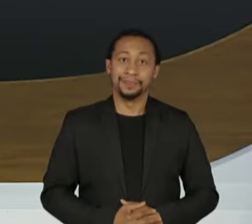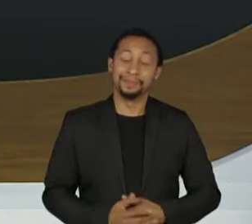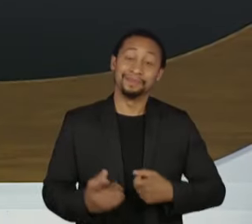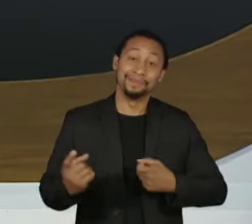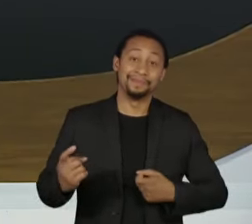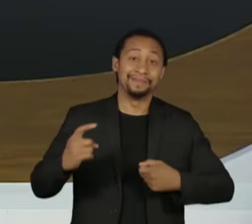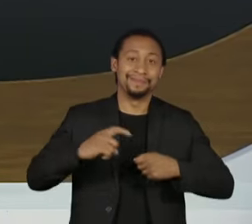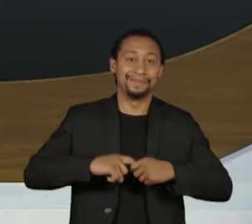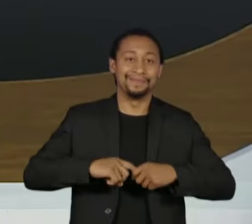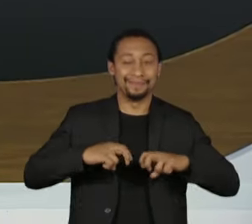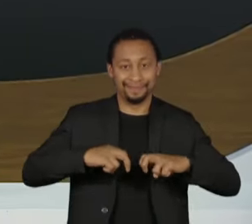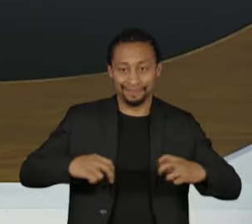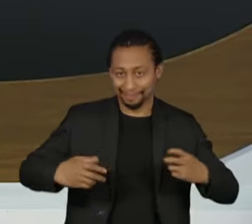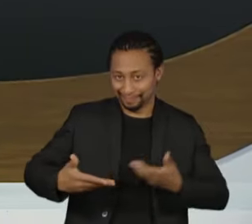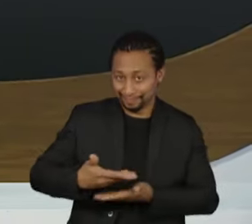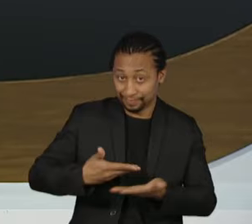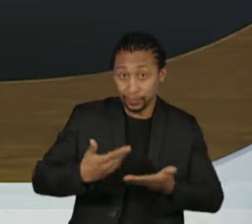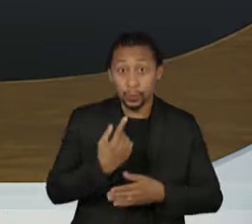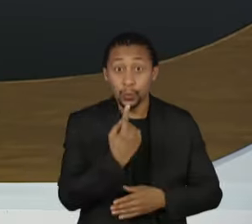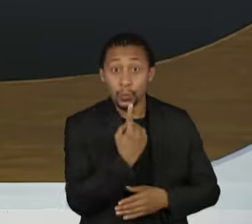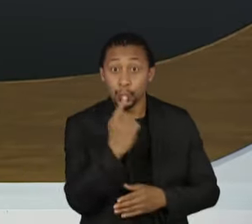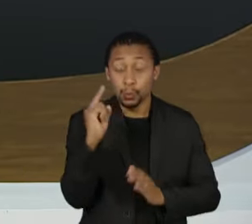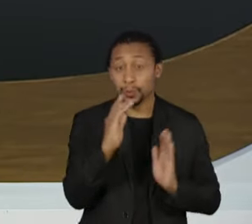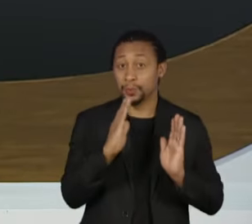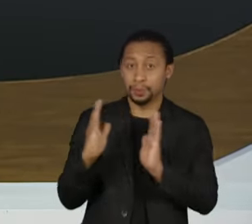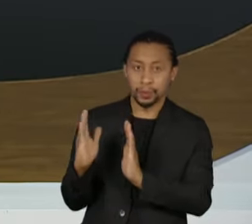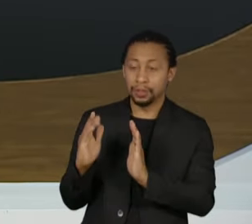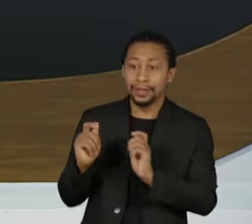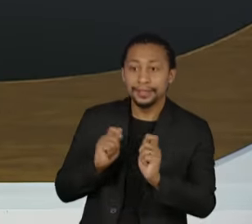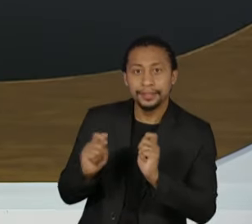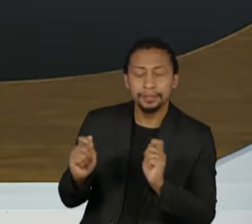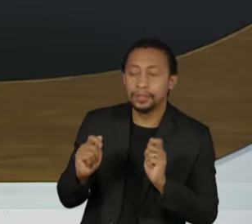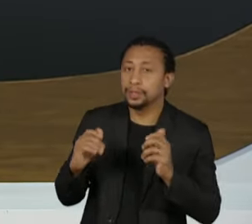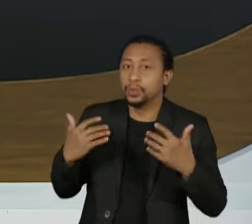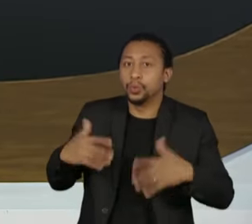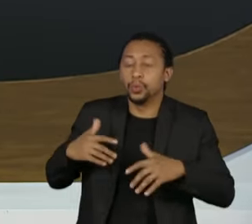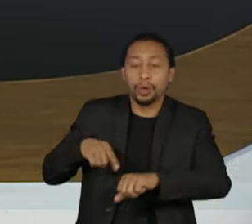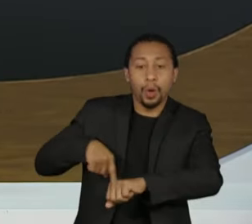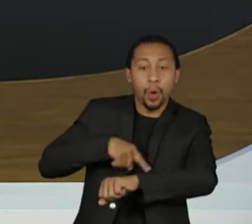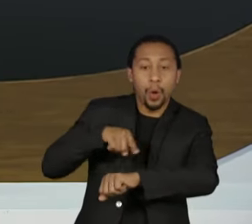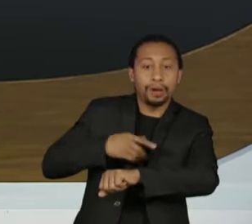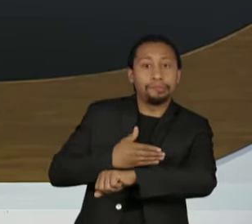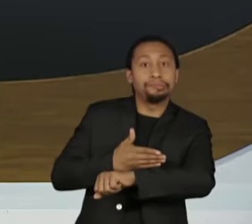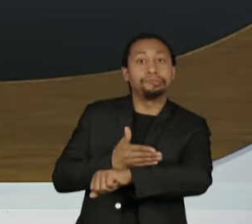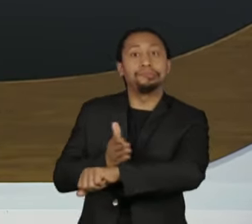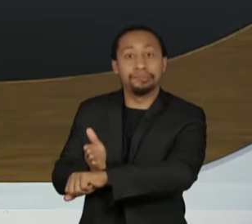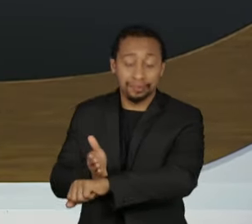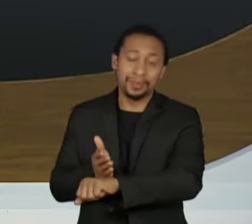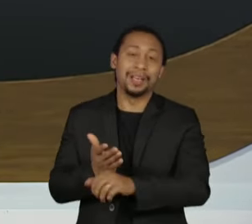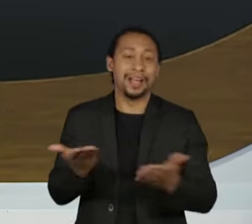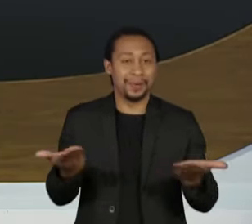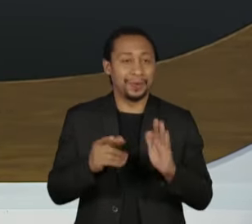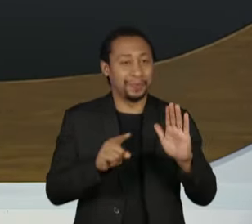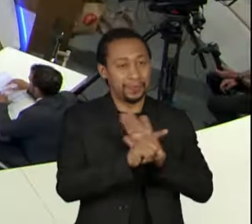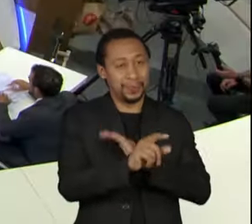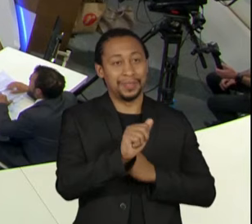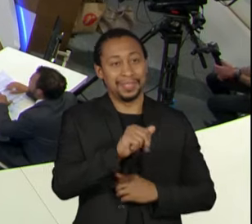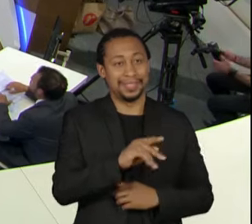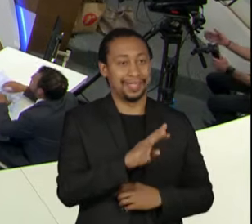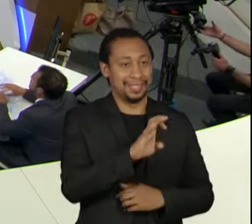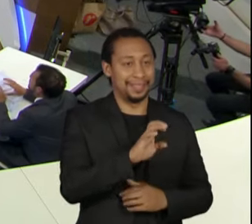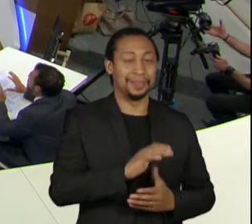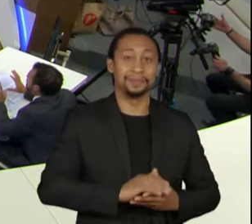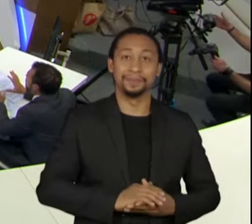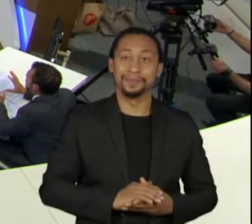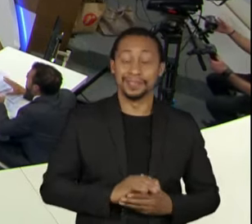Estamos de volta para o último bloco dessa entrevista que passou voando, fazendo a roda girar rapidinho aqui. Quem pergunta agora é o André Borges. Legal.